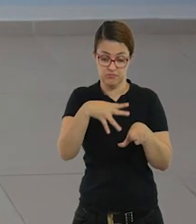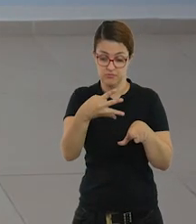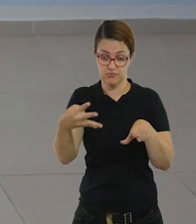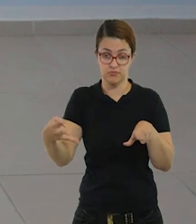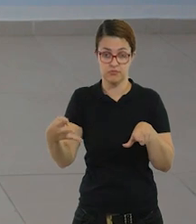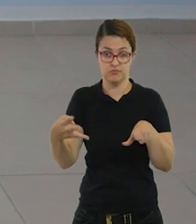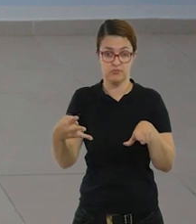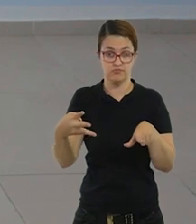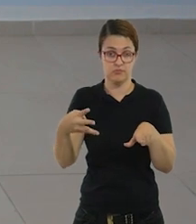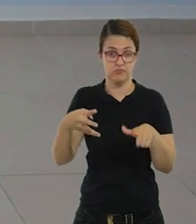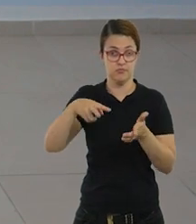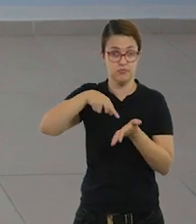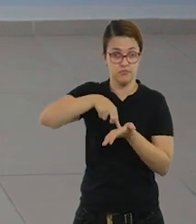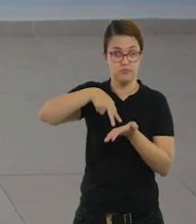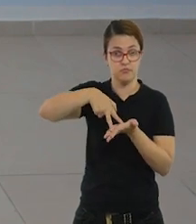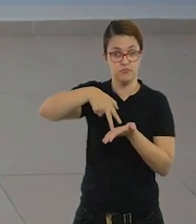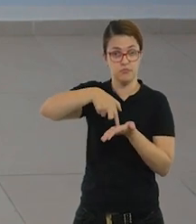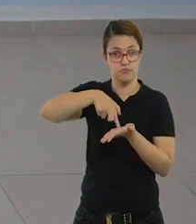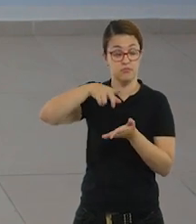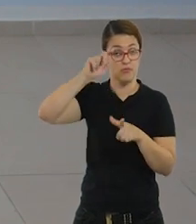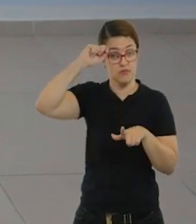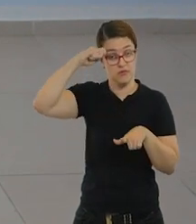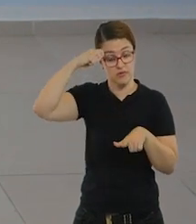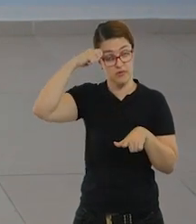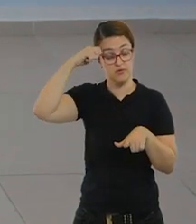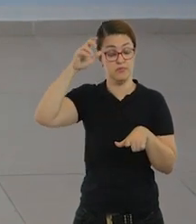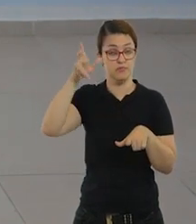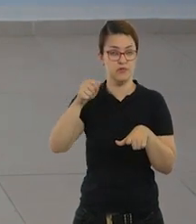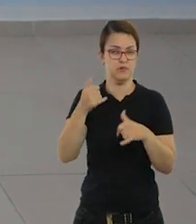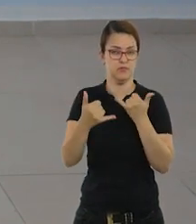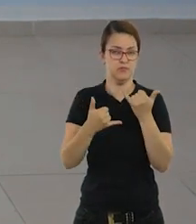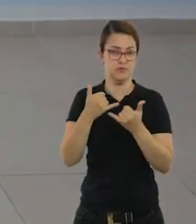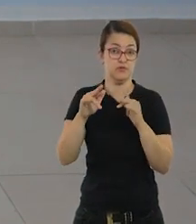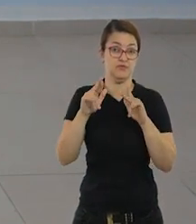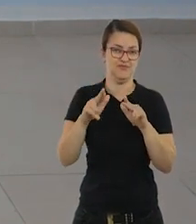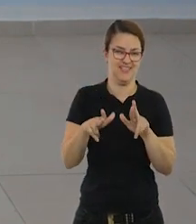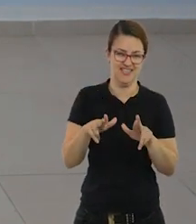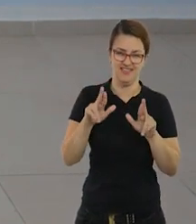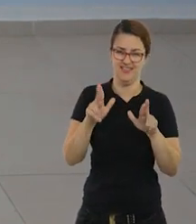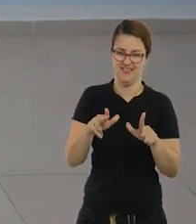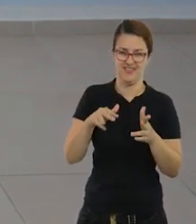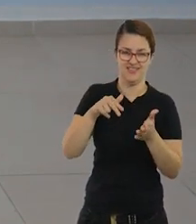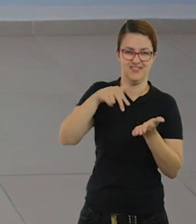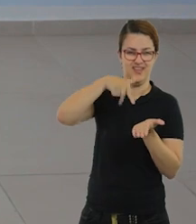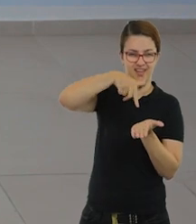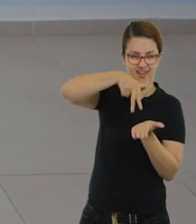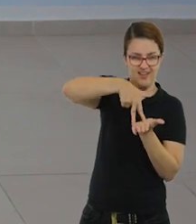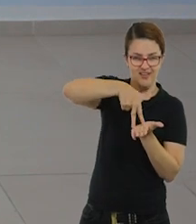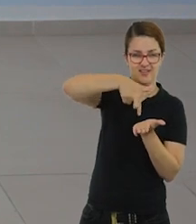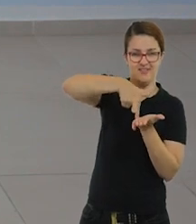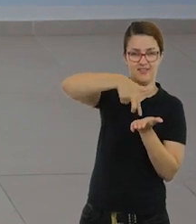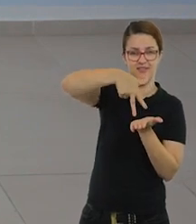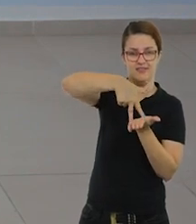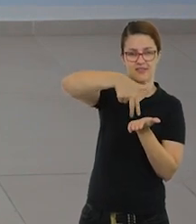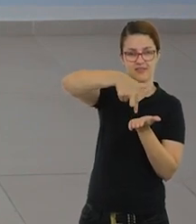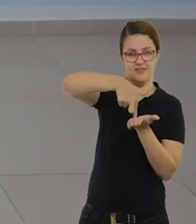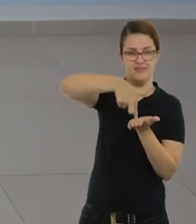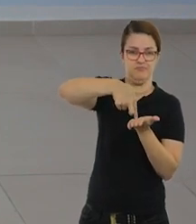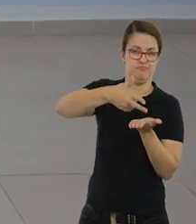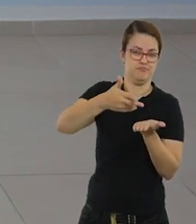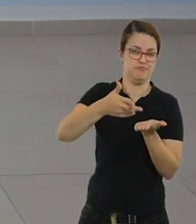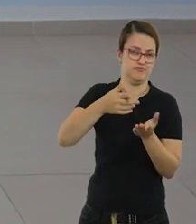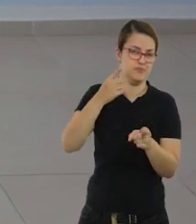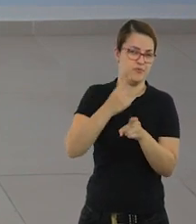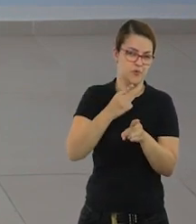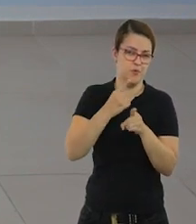ok? E essa é a amarelinha africana montada, tudo bem? Diferente daquela tradicional que a gente costuma ver nas